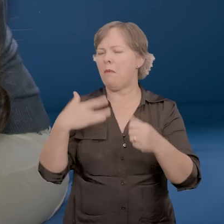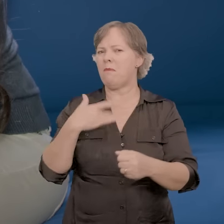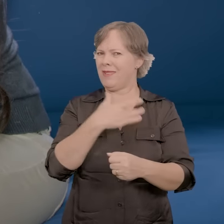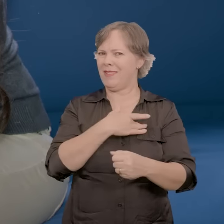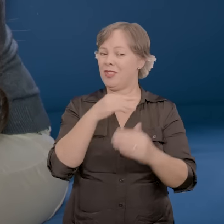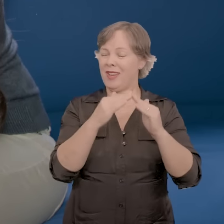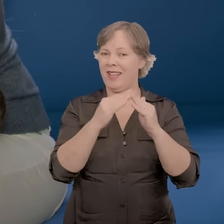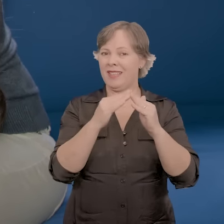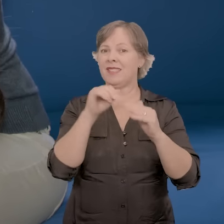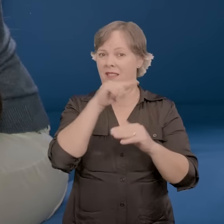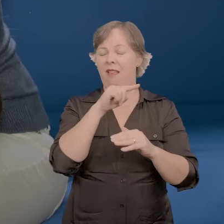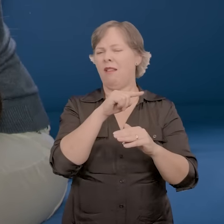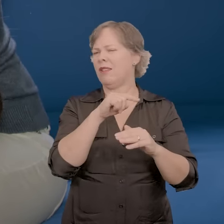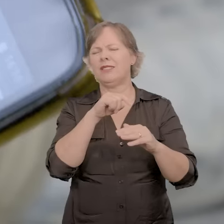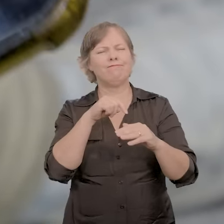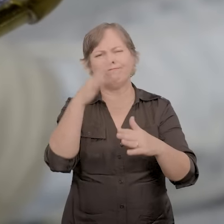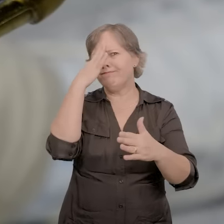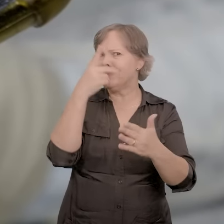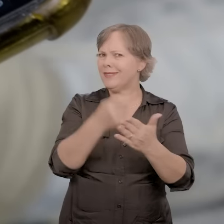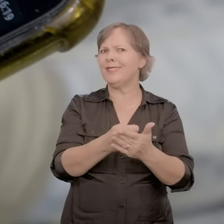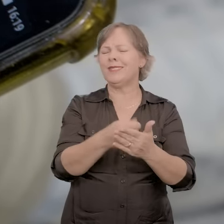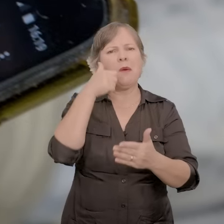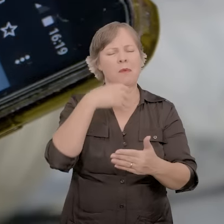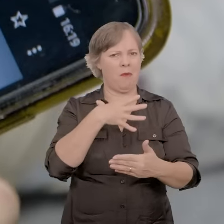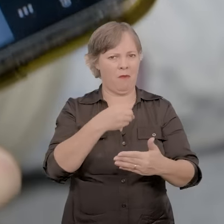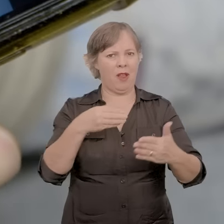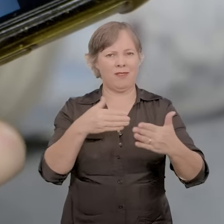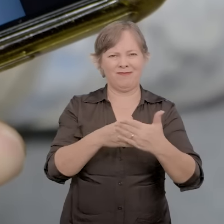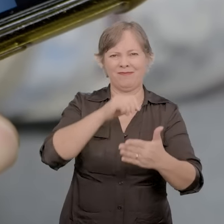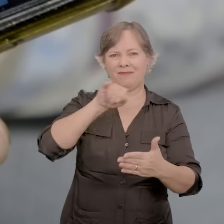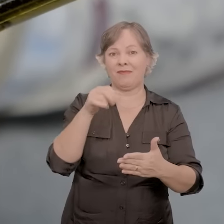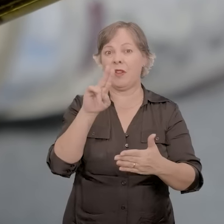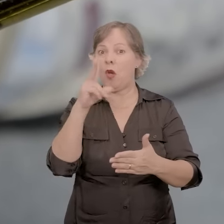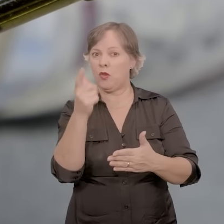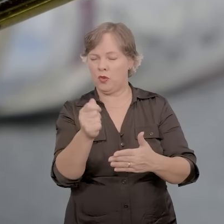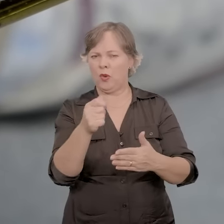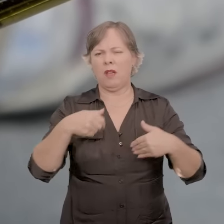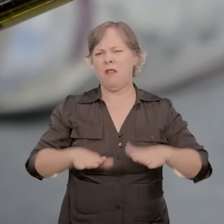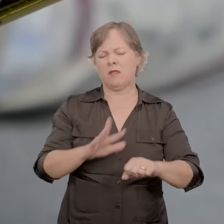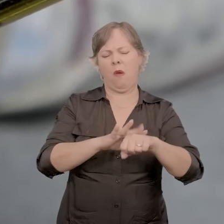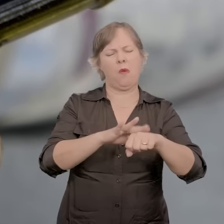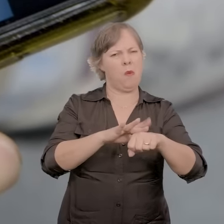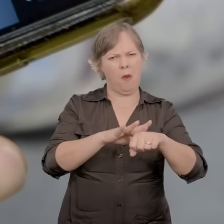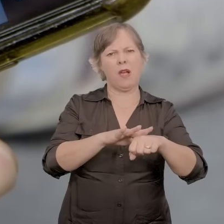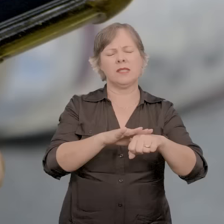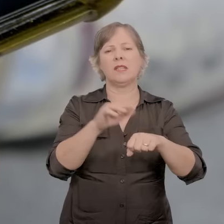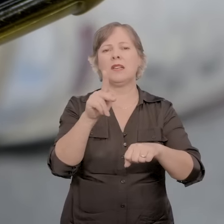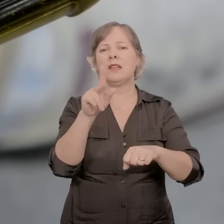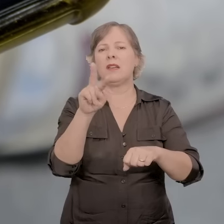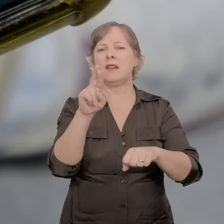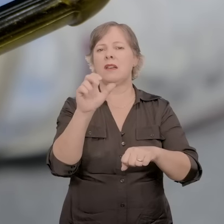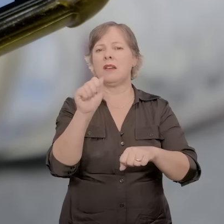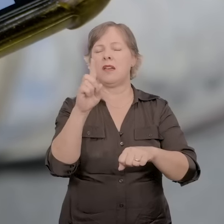de Vanessa é uma questão de prioridade. Sua filha mais nova, a Júlia, nasceu com uma síndrome rara, a síndrome de Prader